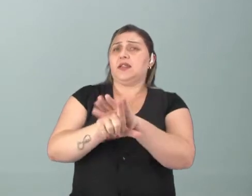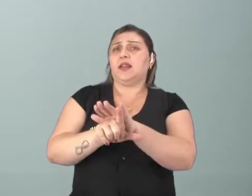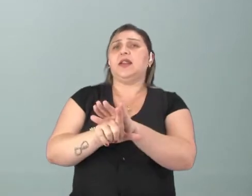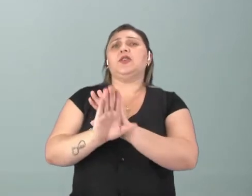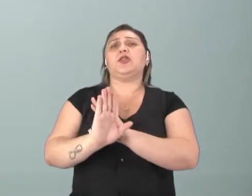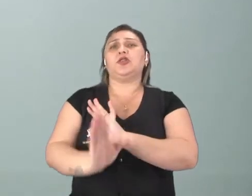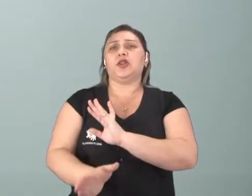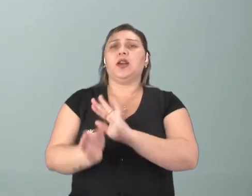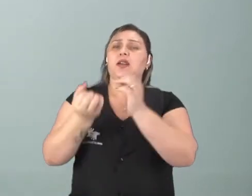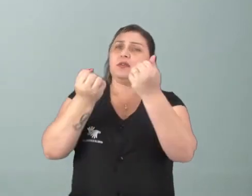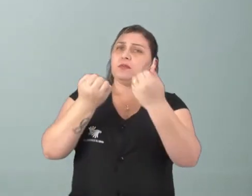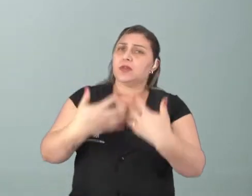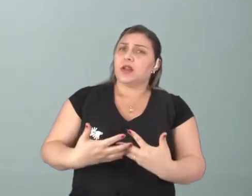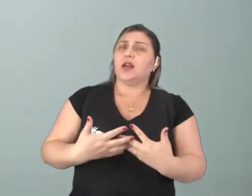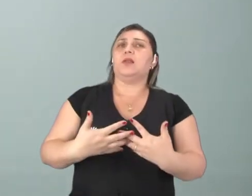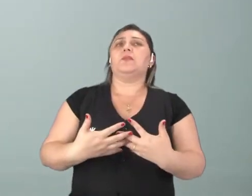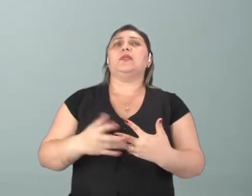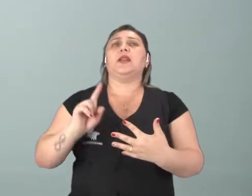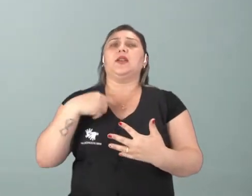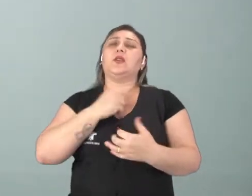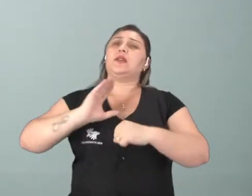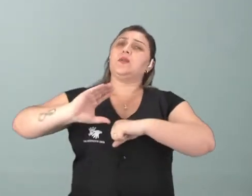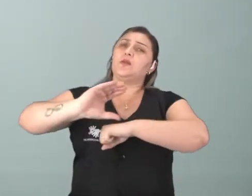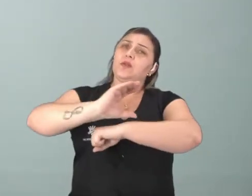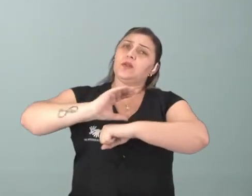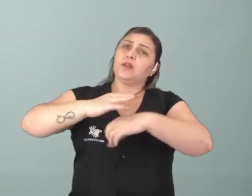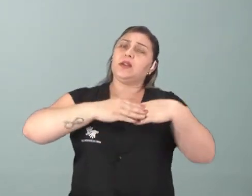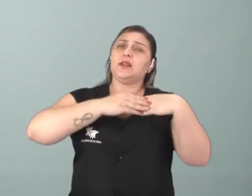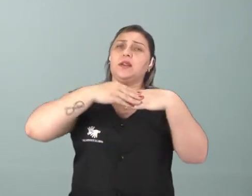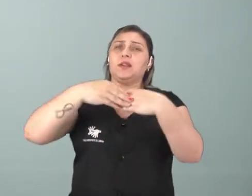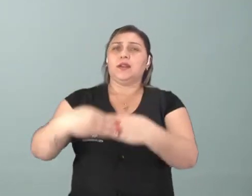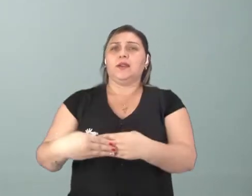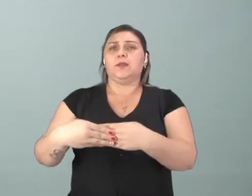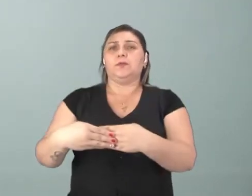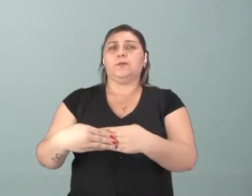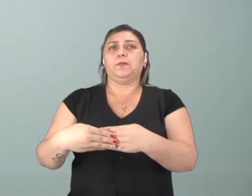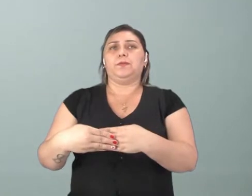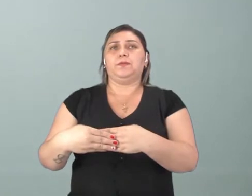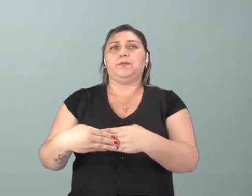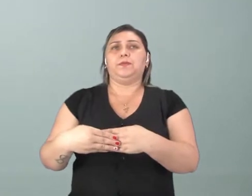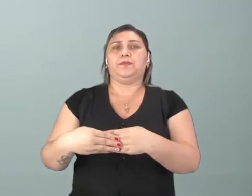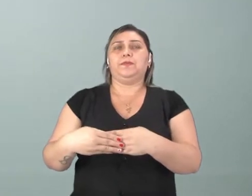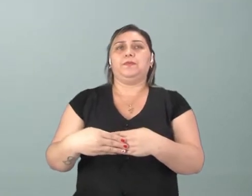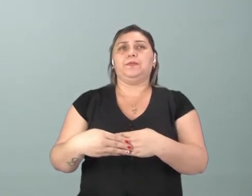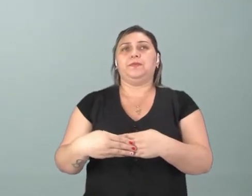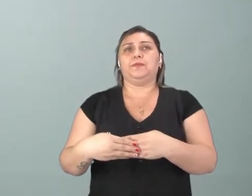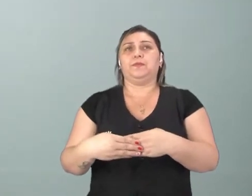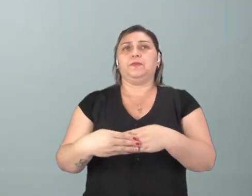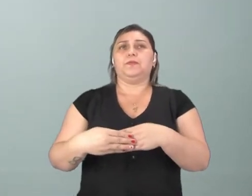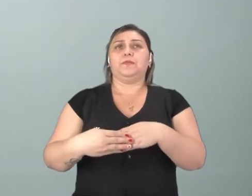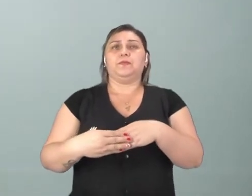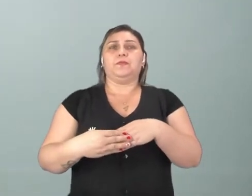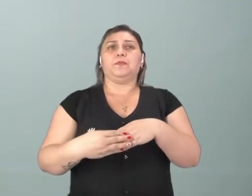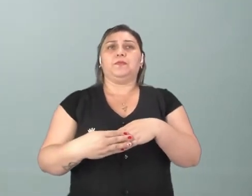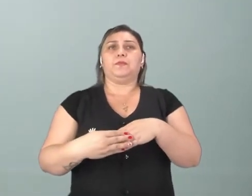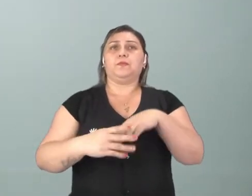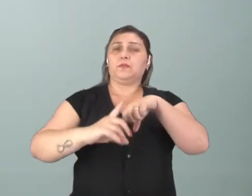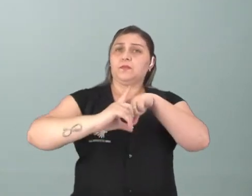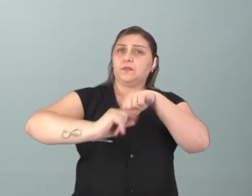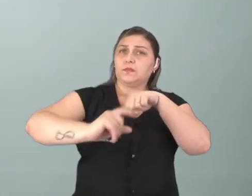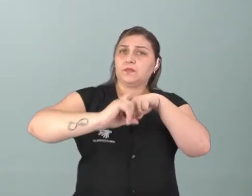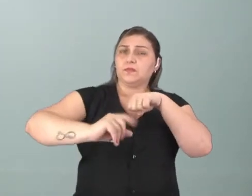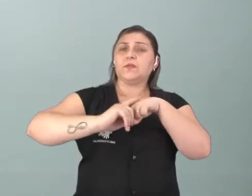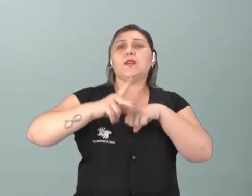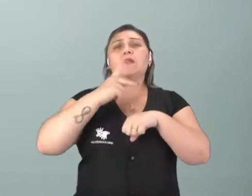gente já discutiu aqui, apesar da nossa Constituição trazer o artigo que fala que todos somos iguais